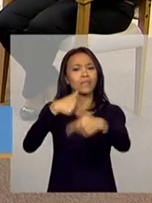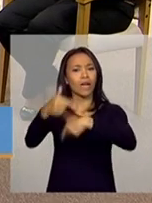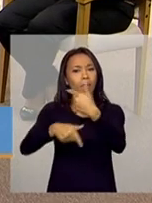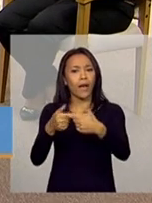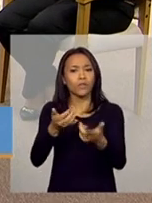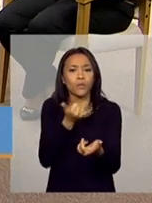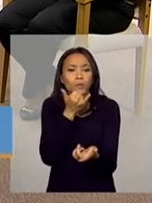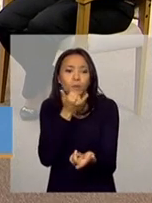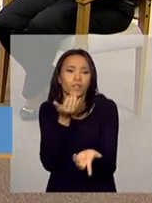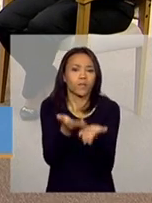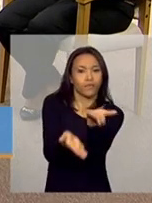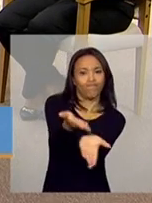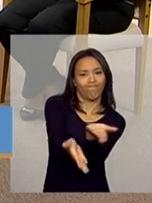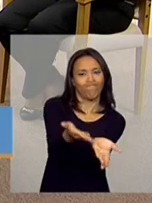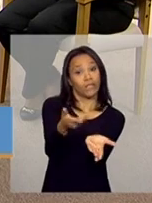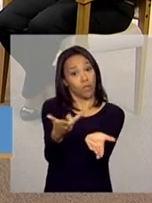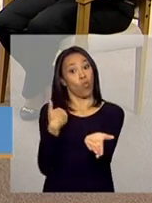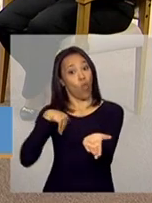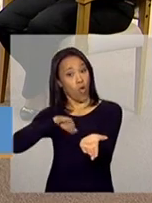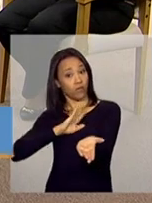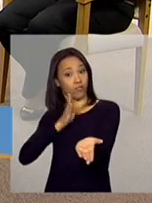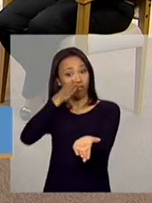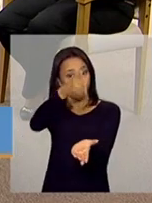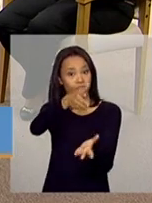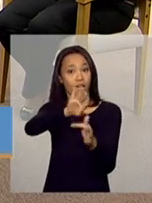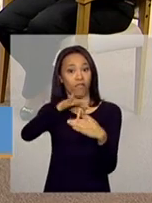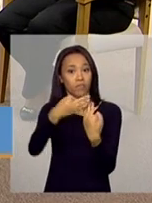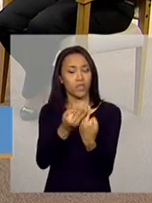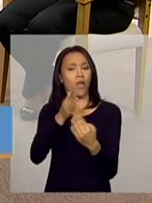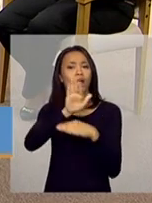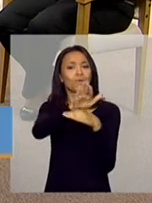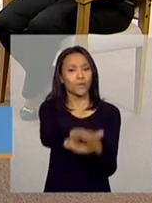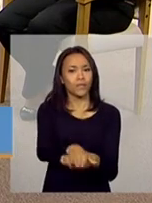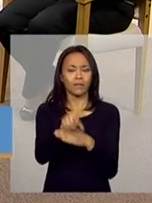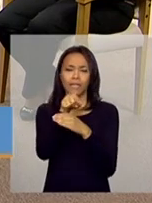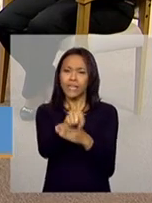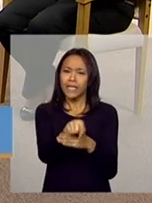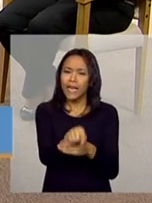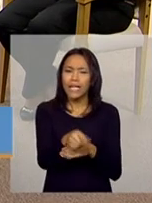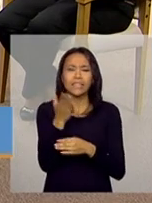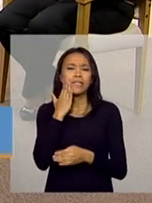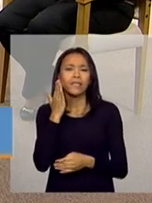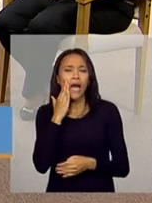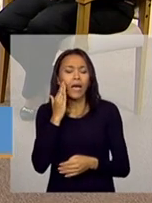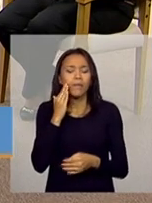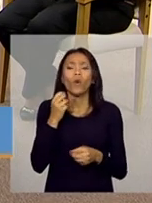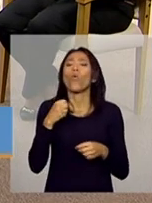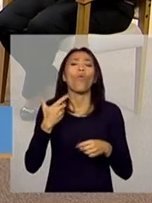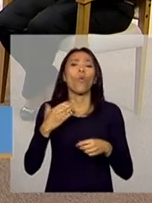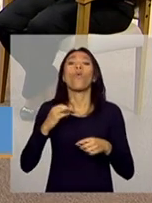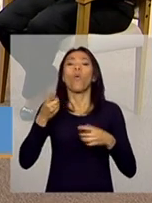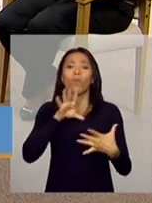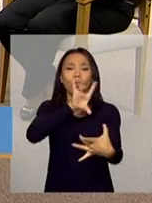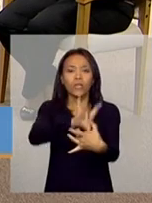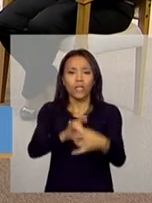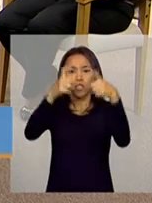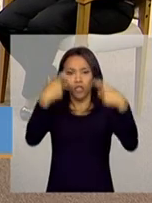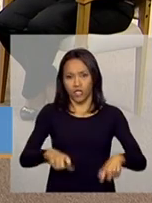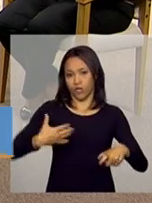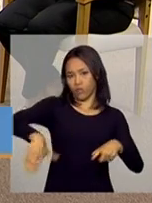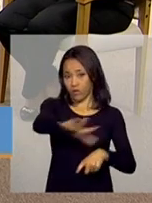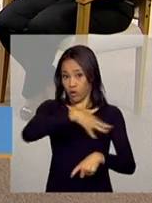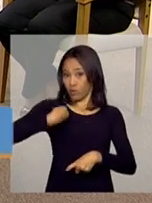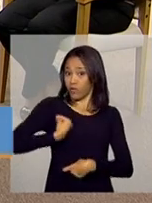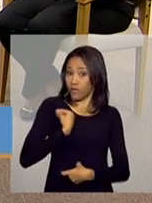Então, nós vamos trabalhar com aquela família ajudando-a, que ela interprete a sua realidade, que ela consiga entender aqueles